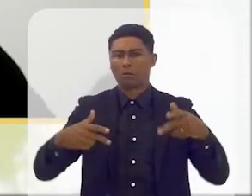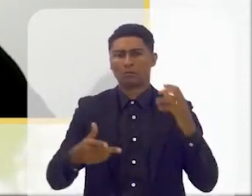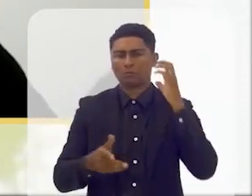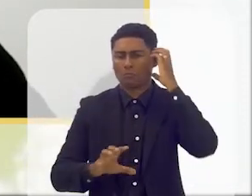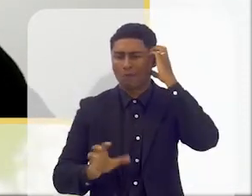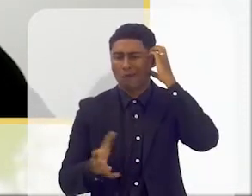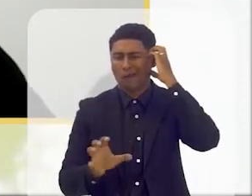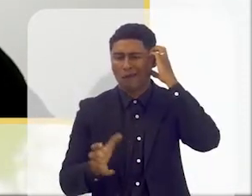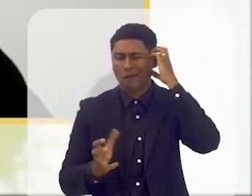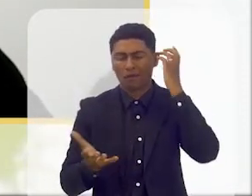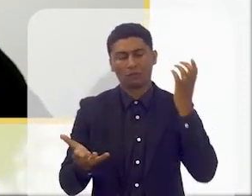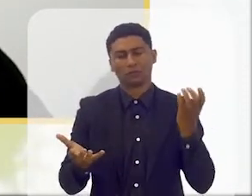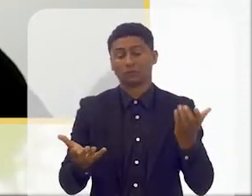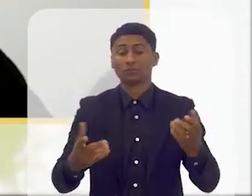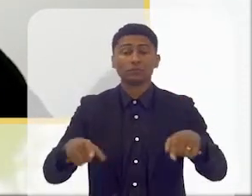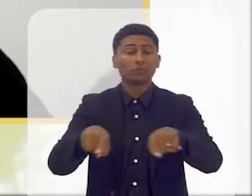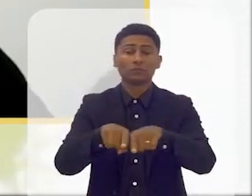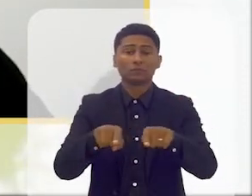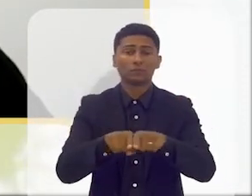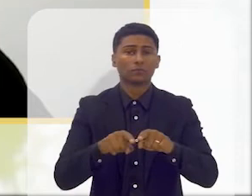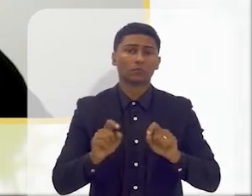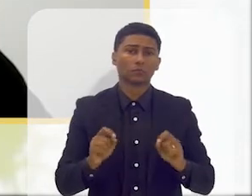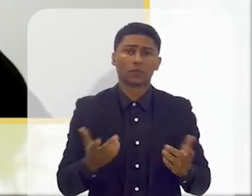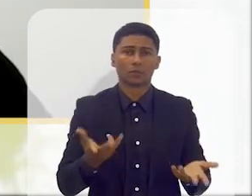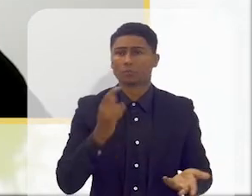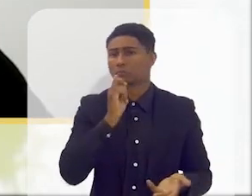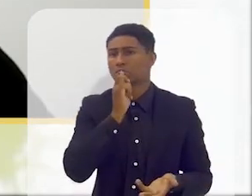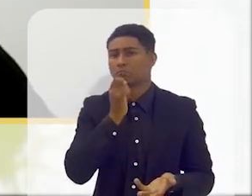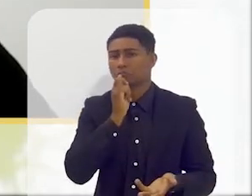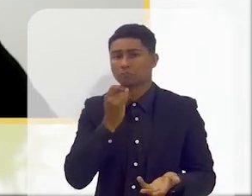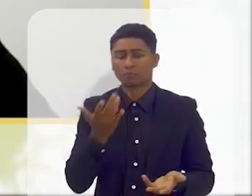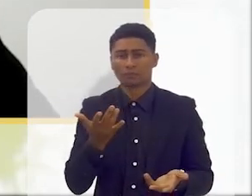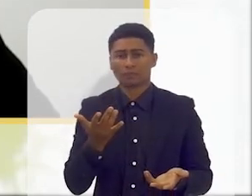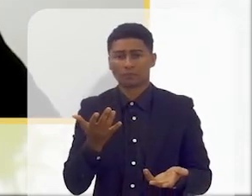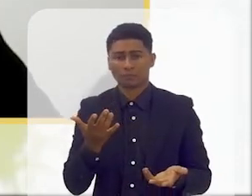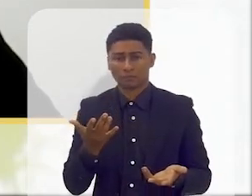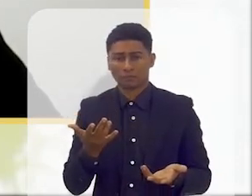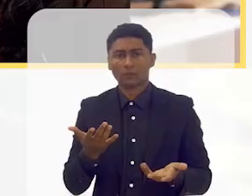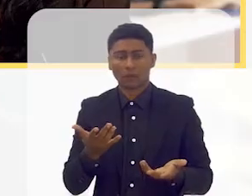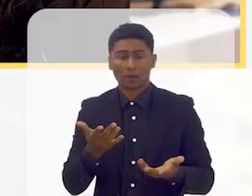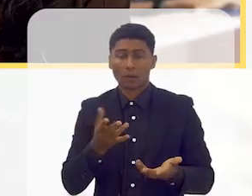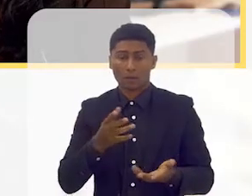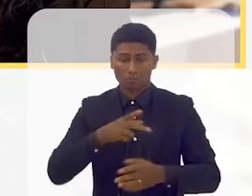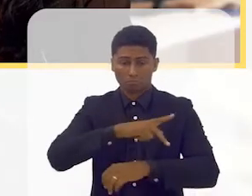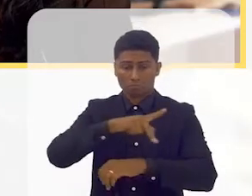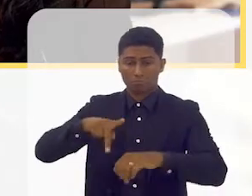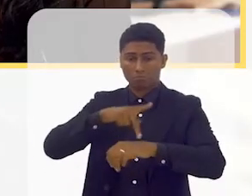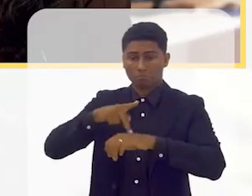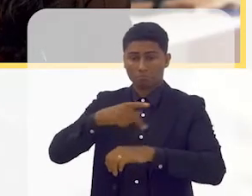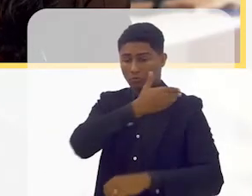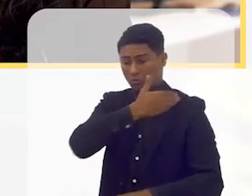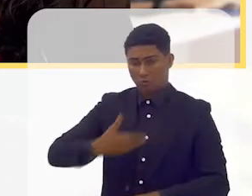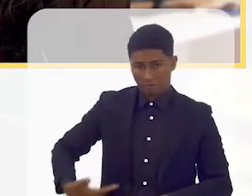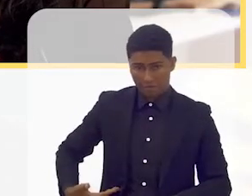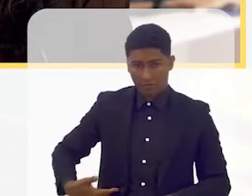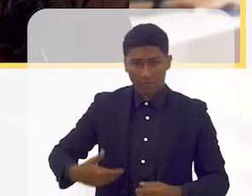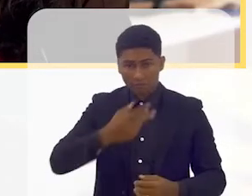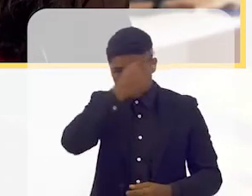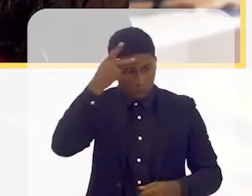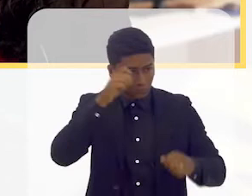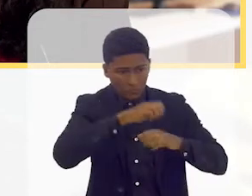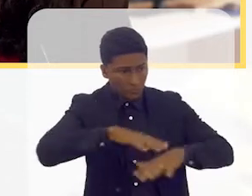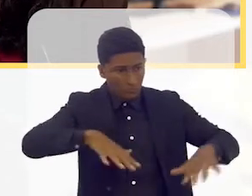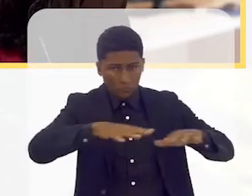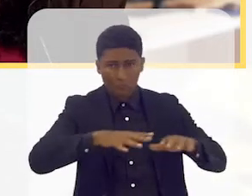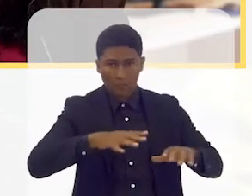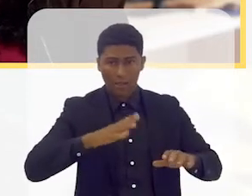rádios, mas também deve chegar a todos quando, por exemplo, o Estado, o Estado de um país, comunica com os seus cidadãos.